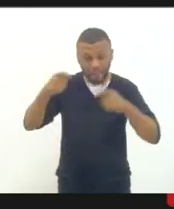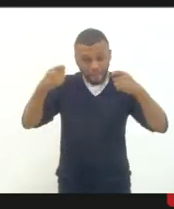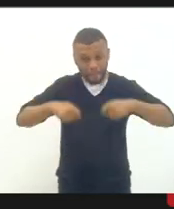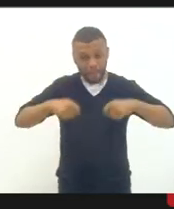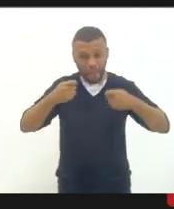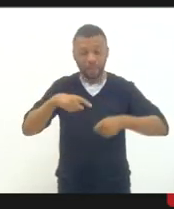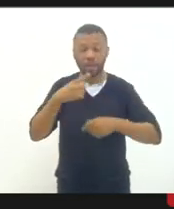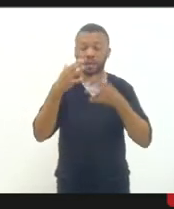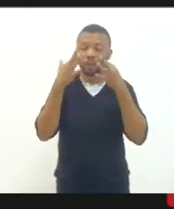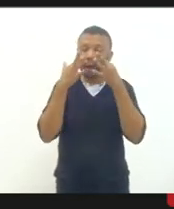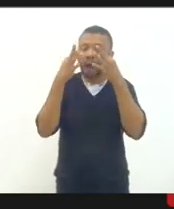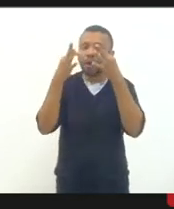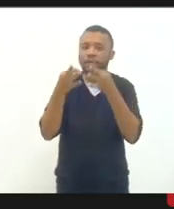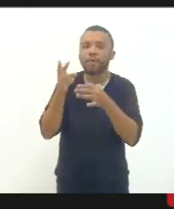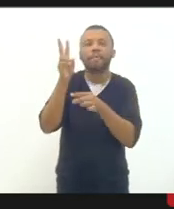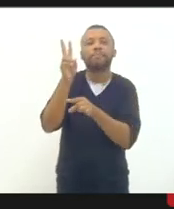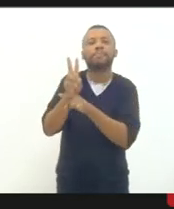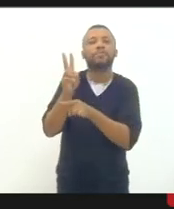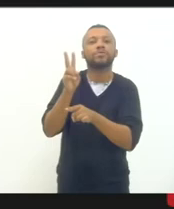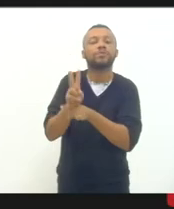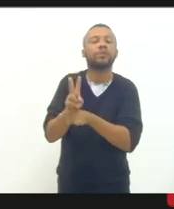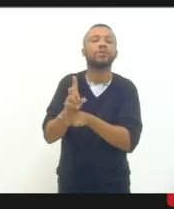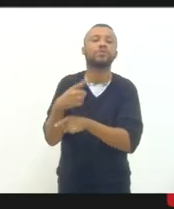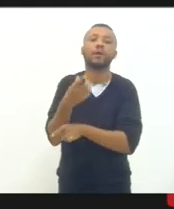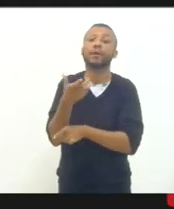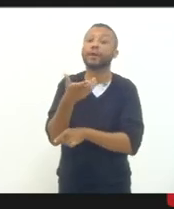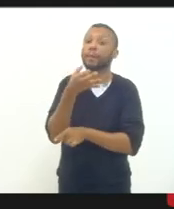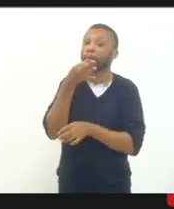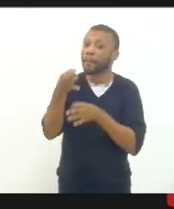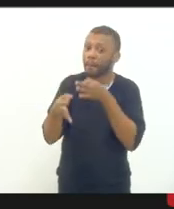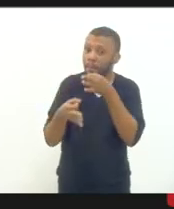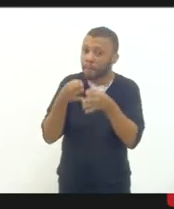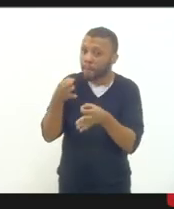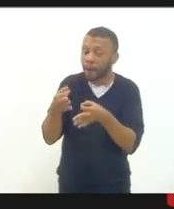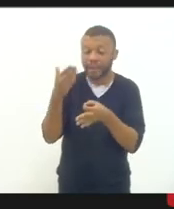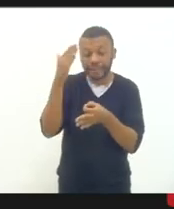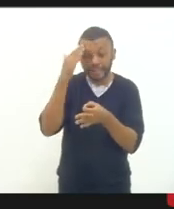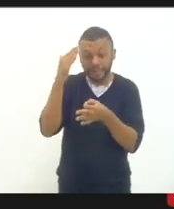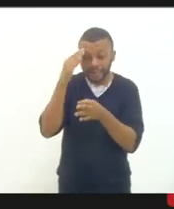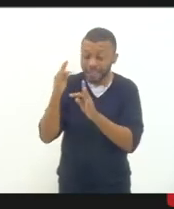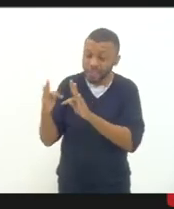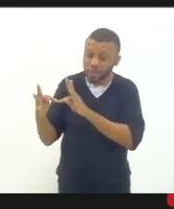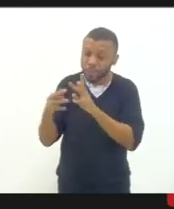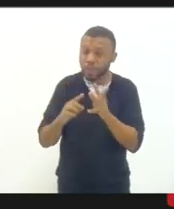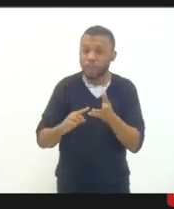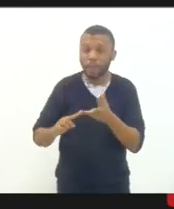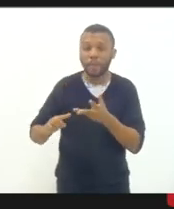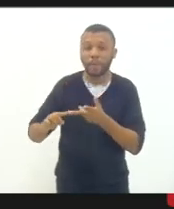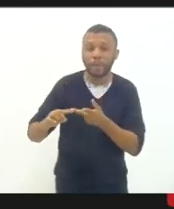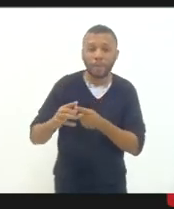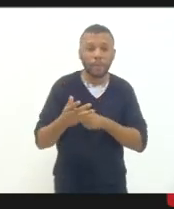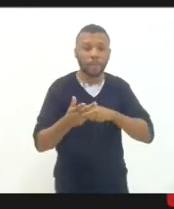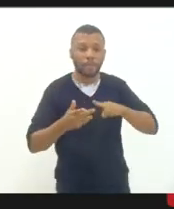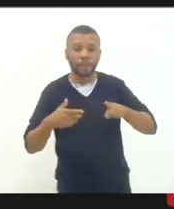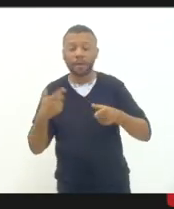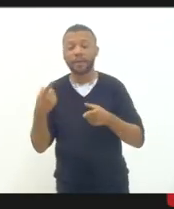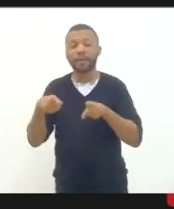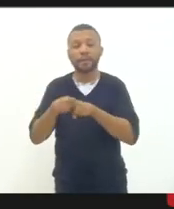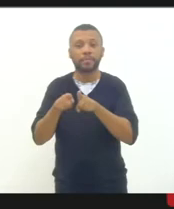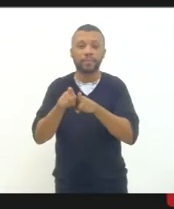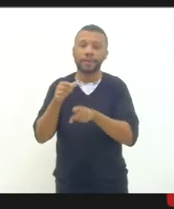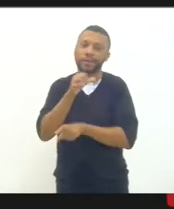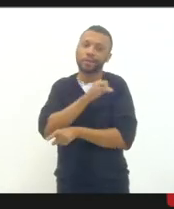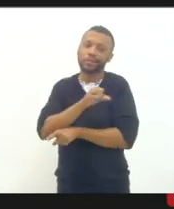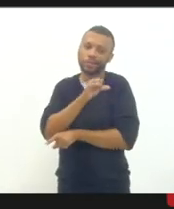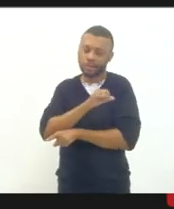somos vigilantes sim e queremos participar inclusive já coloco a ONU no Rio de Janeiro se possível como